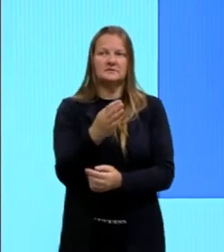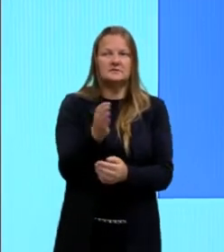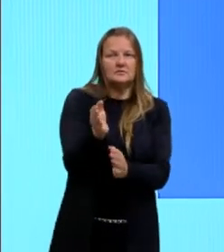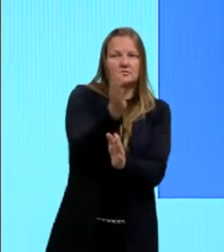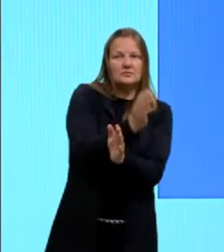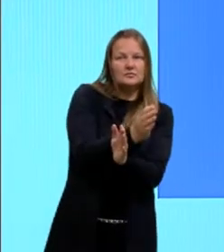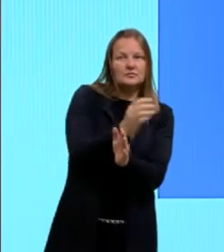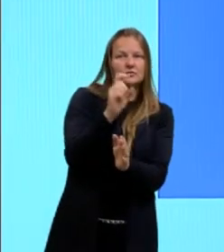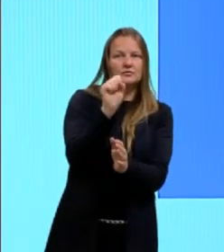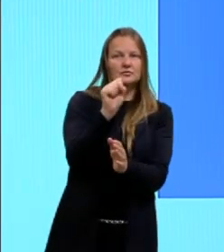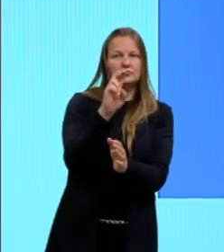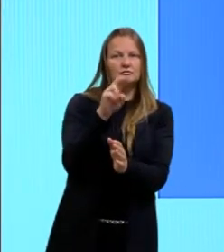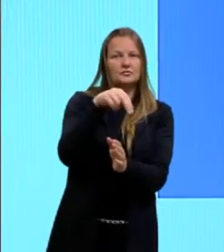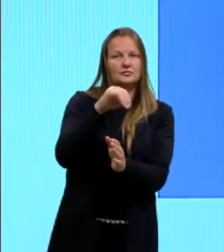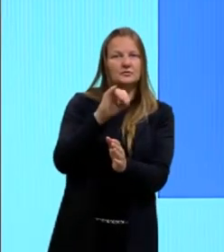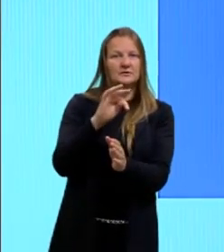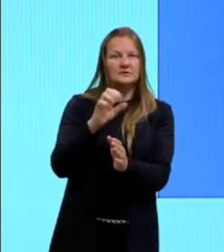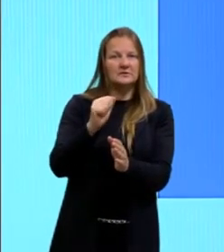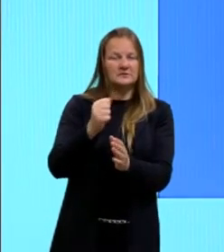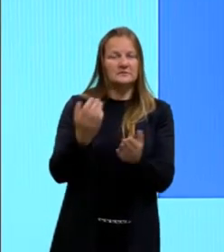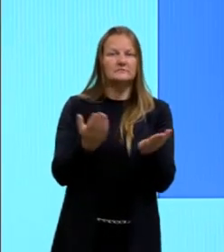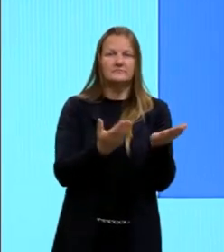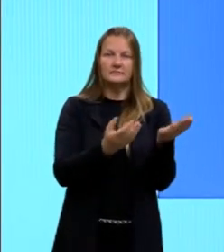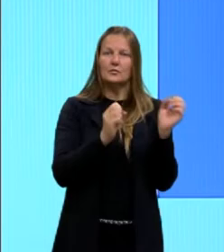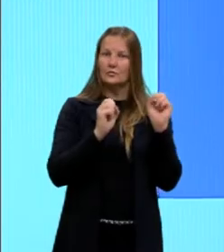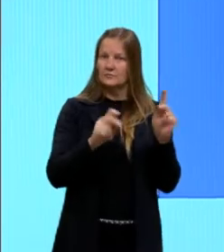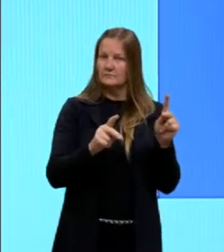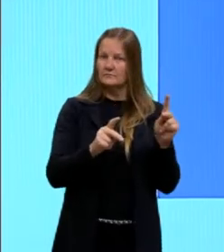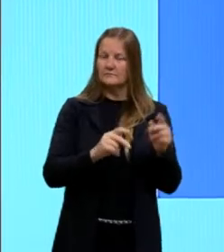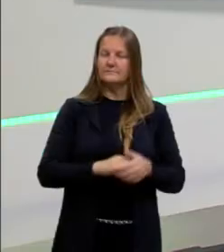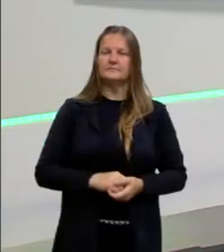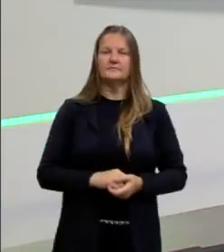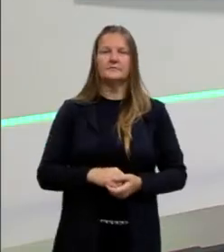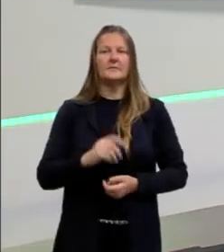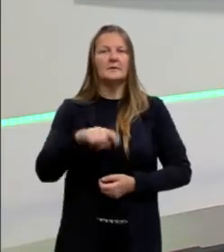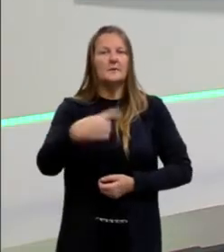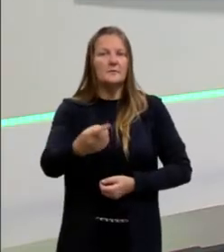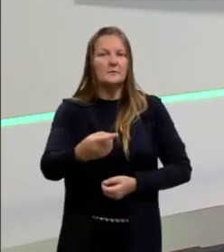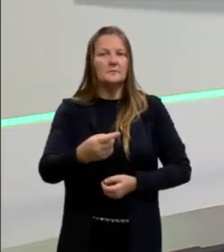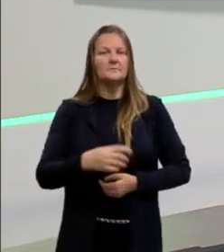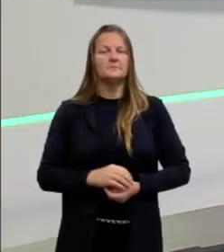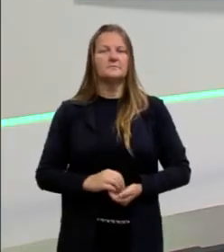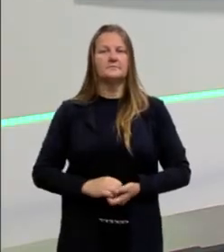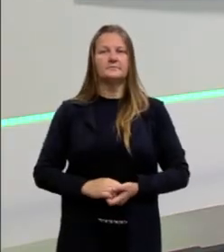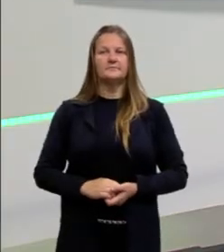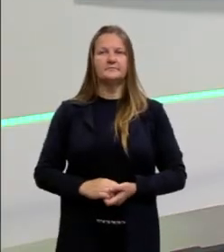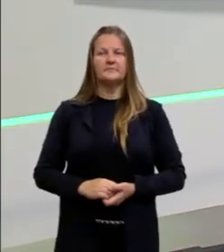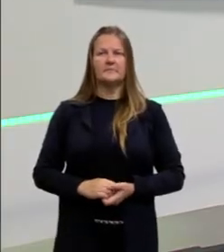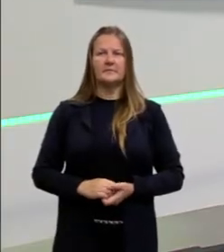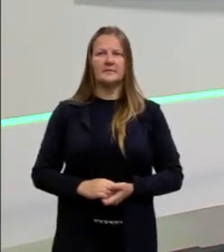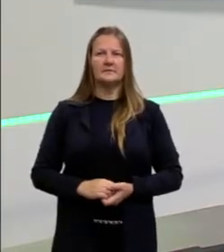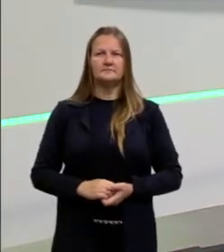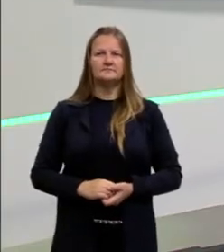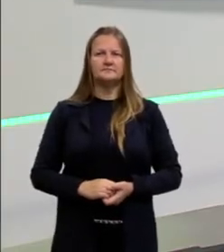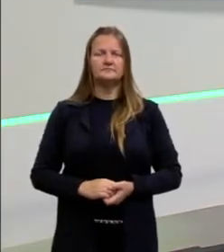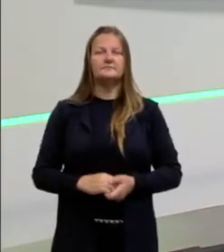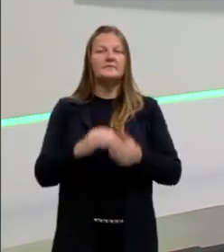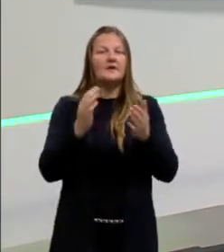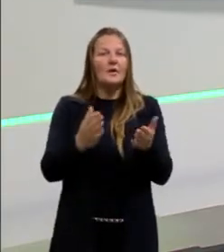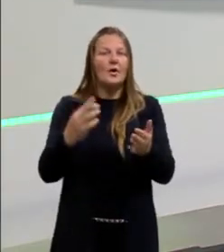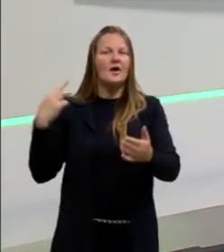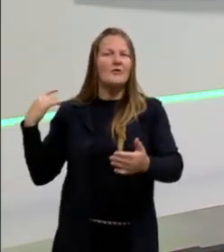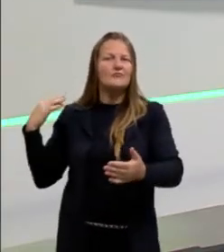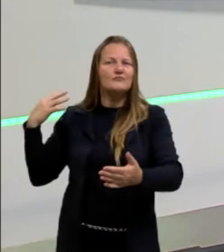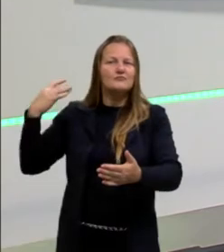principalmente relacionado a isso, tá, meninos e meninas? Vamos passar, então, mais um aqui, vamos ver o que vai cair. Vamos entrar já em